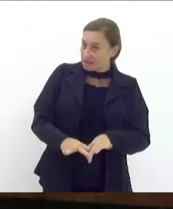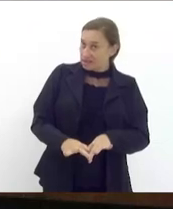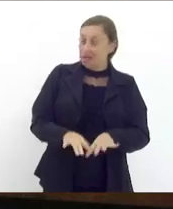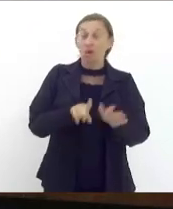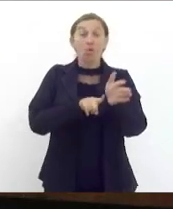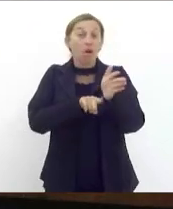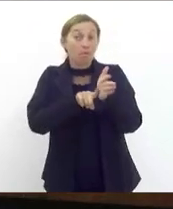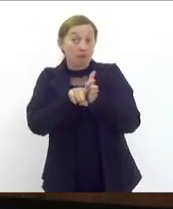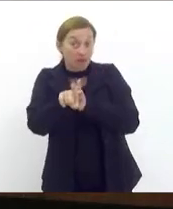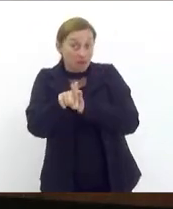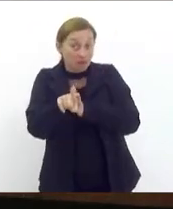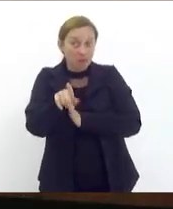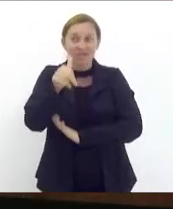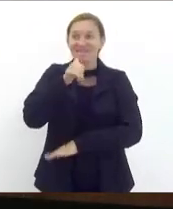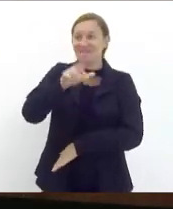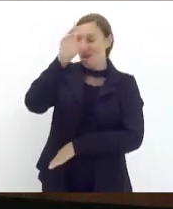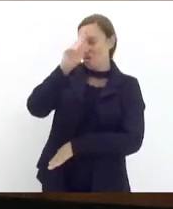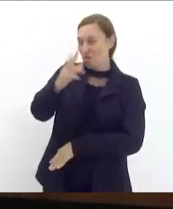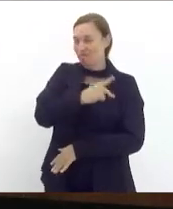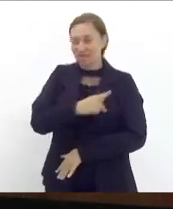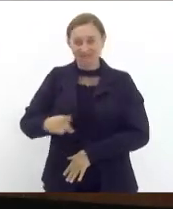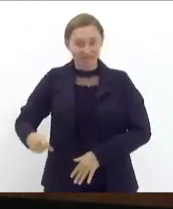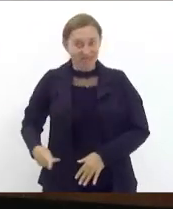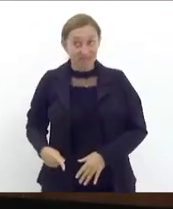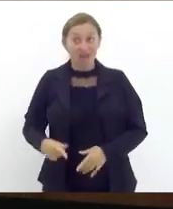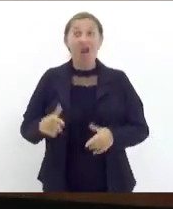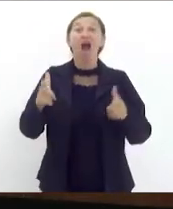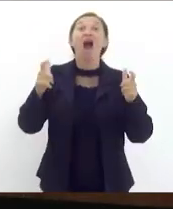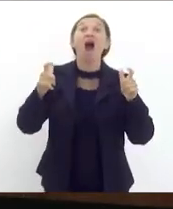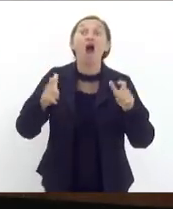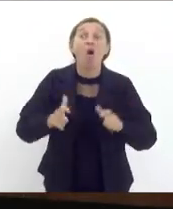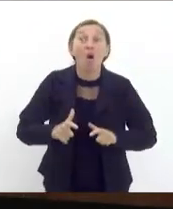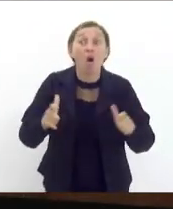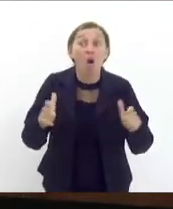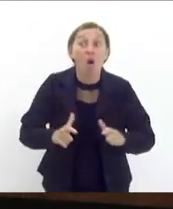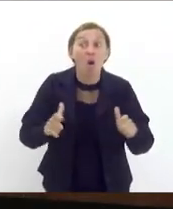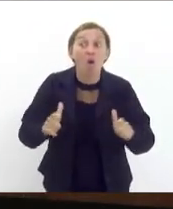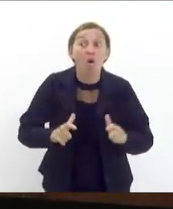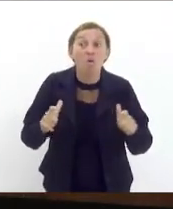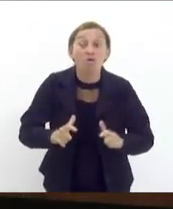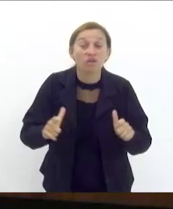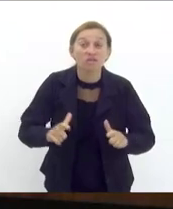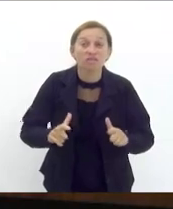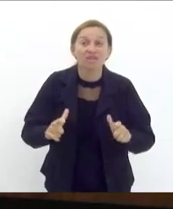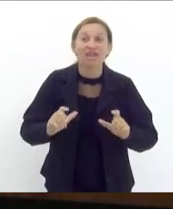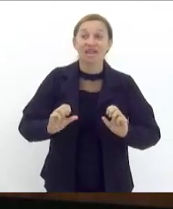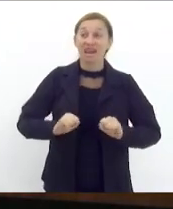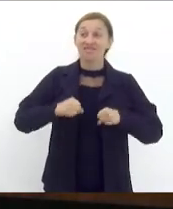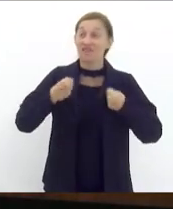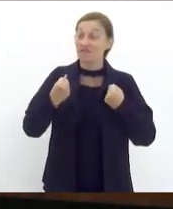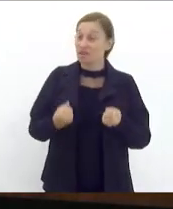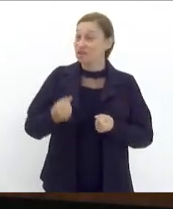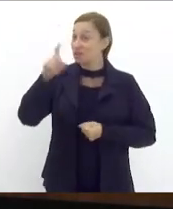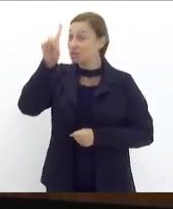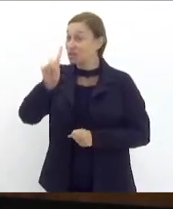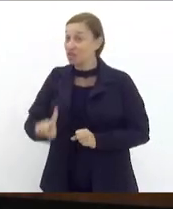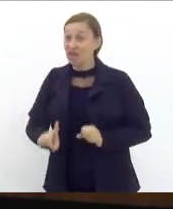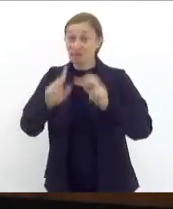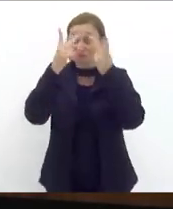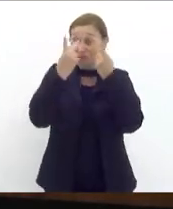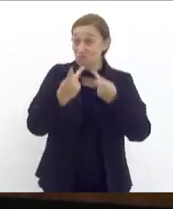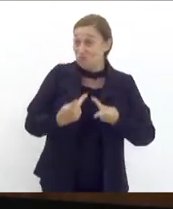pergunta senhora presidente cadê os defensores dos direitos humanos